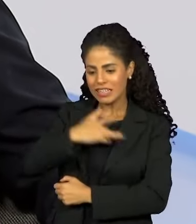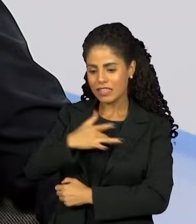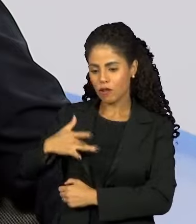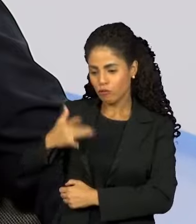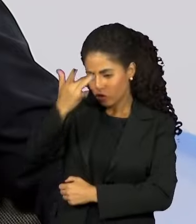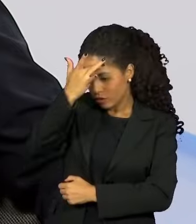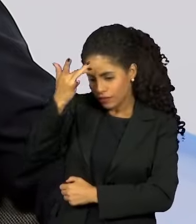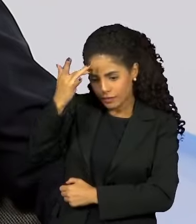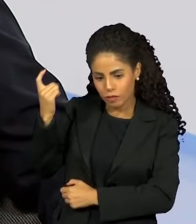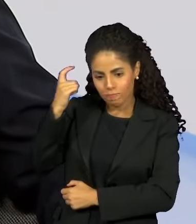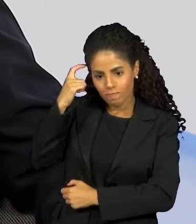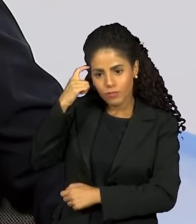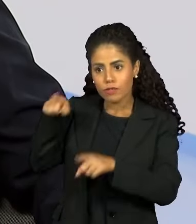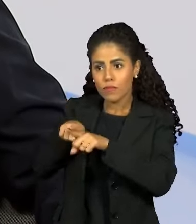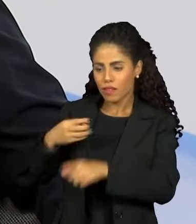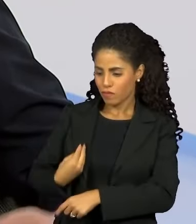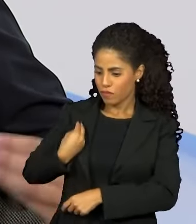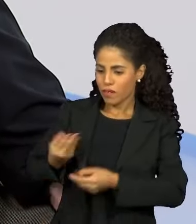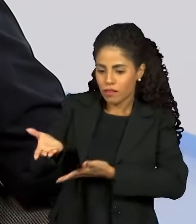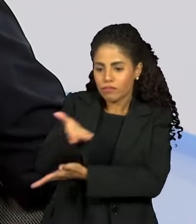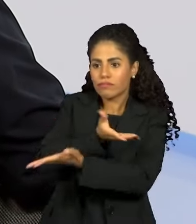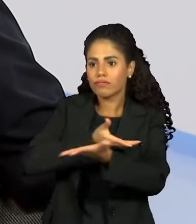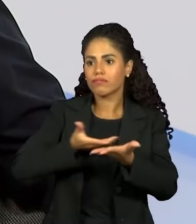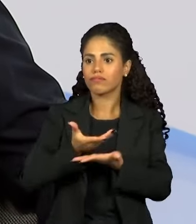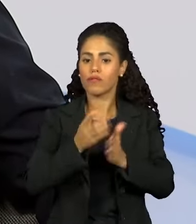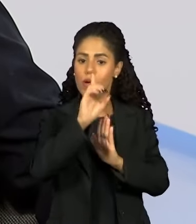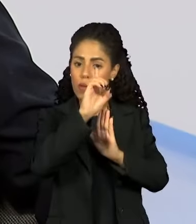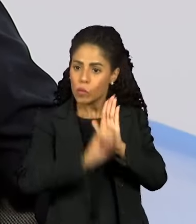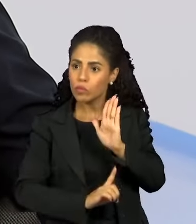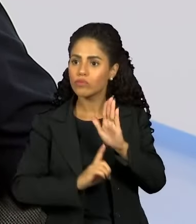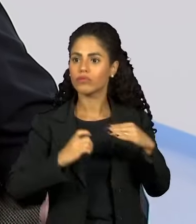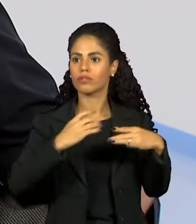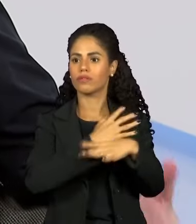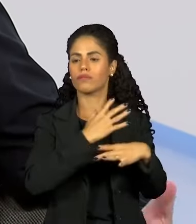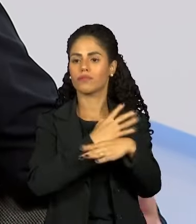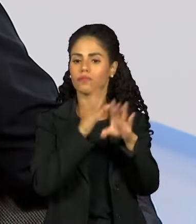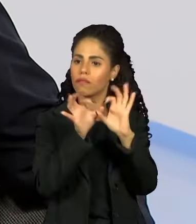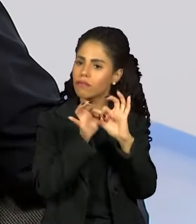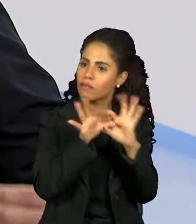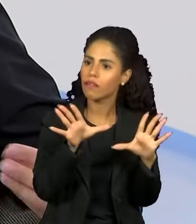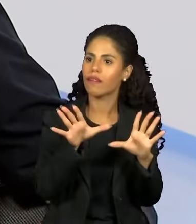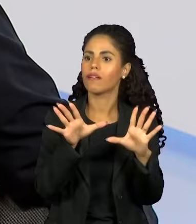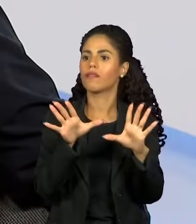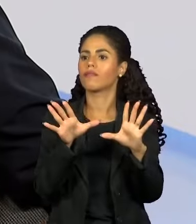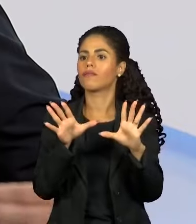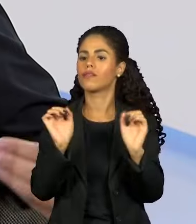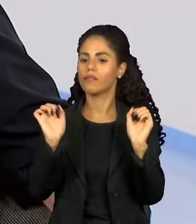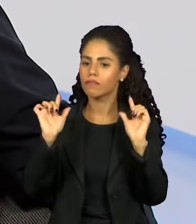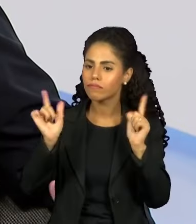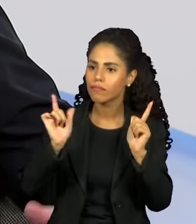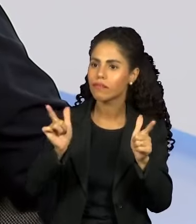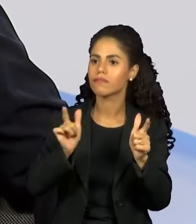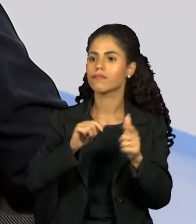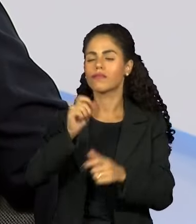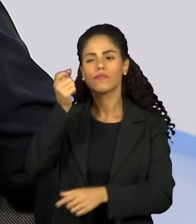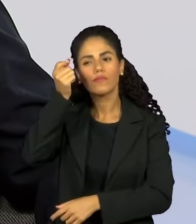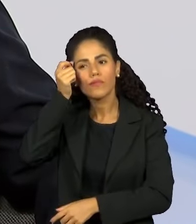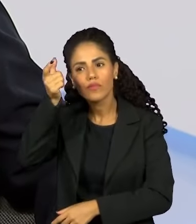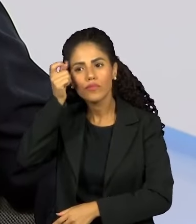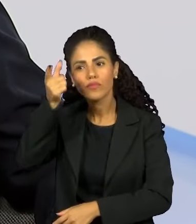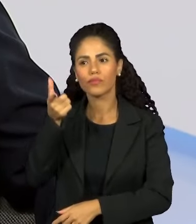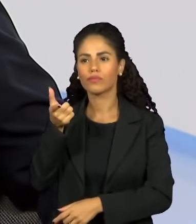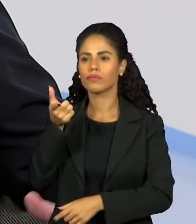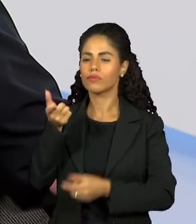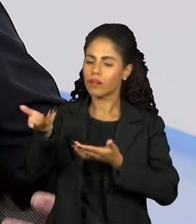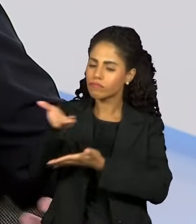convivência, o direito à cidade, a gente ter lazer, a gente ter cultura, ter entretenimento. E